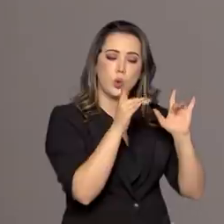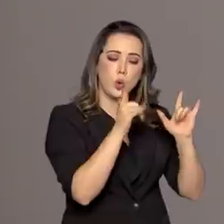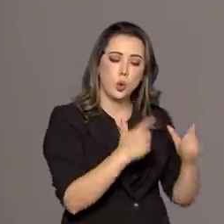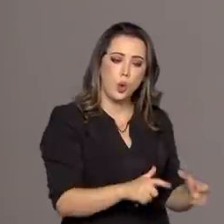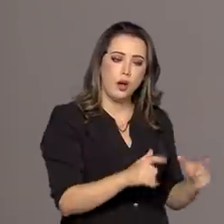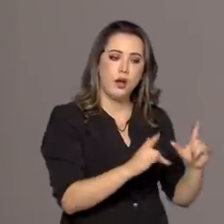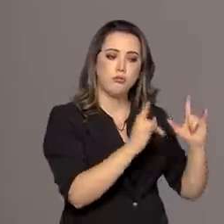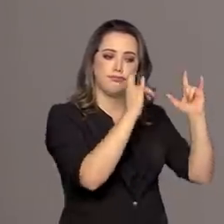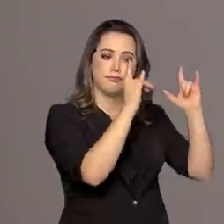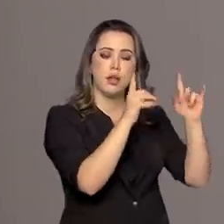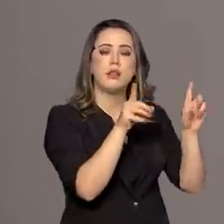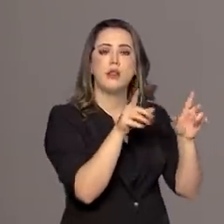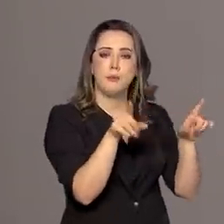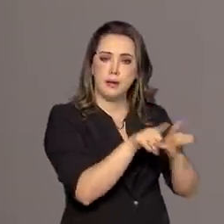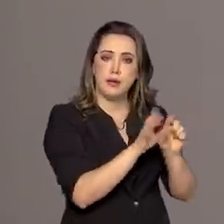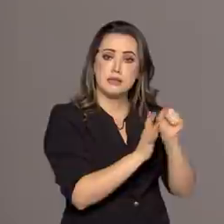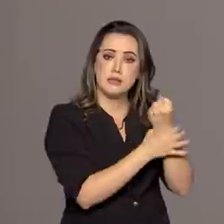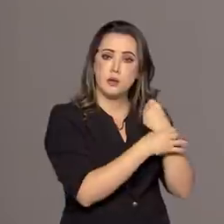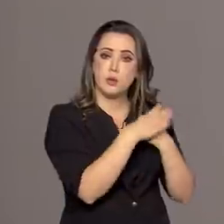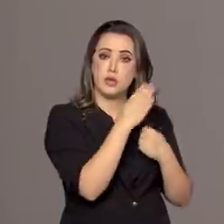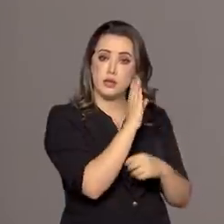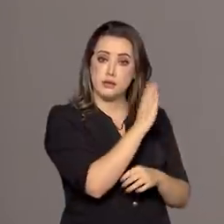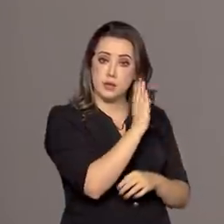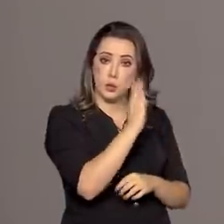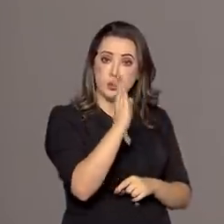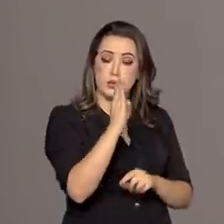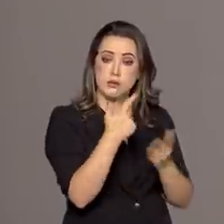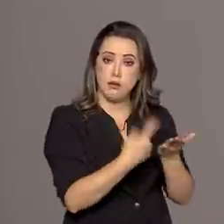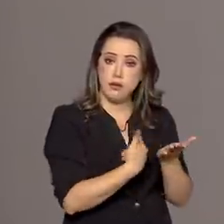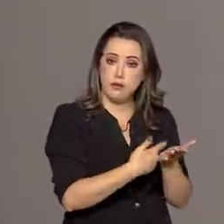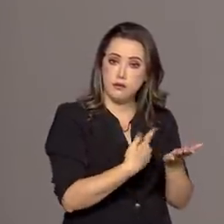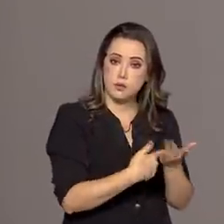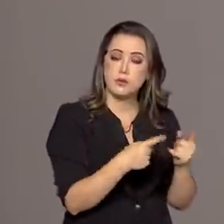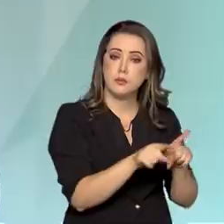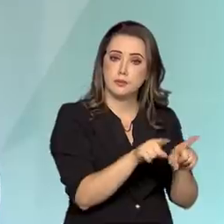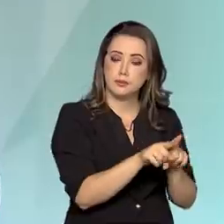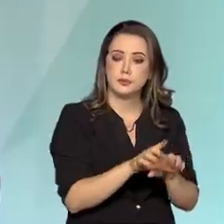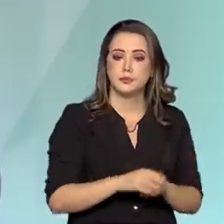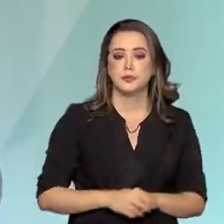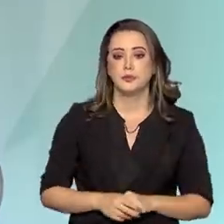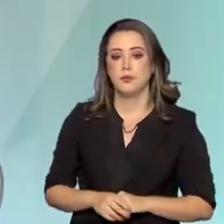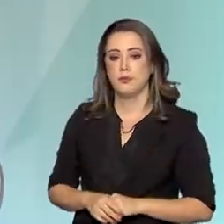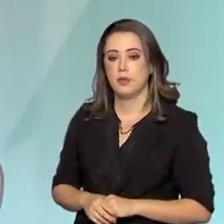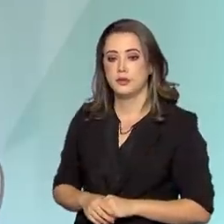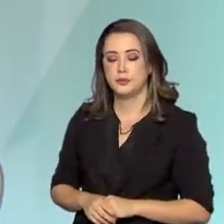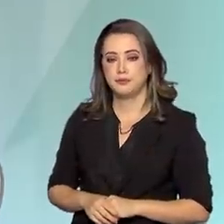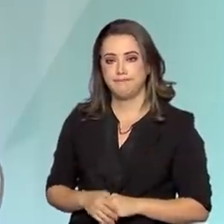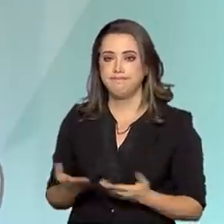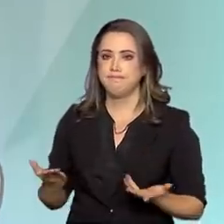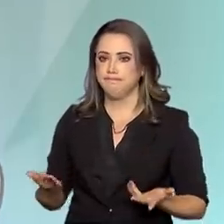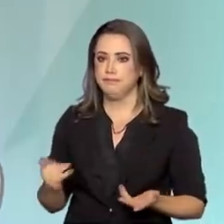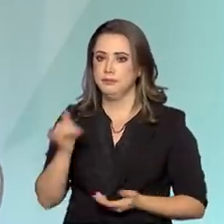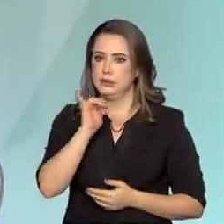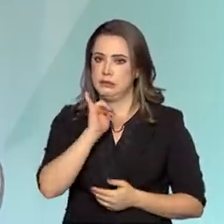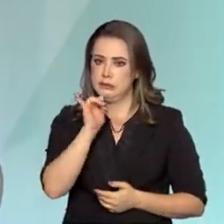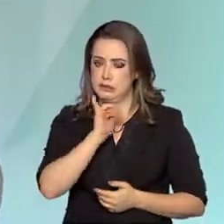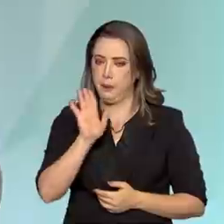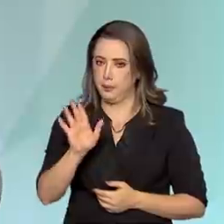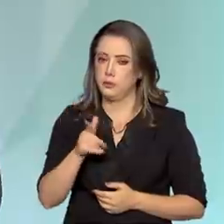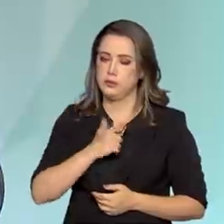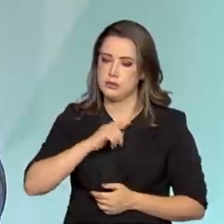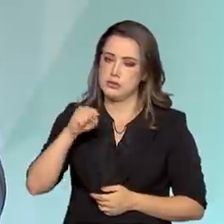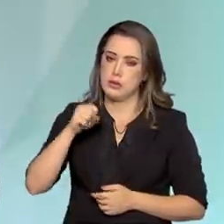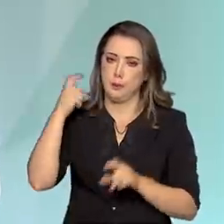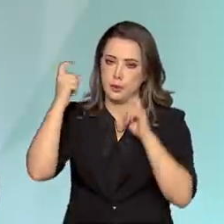acervo. Medidas têm sido tomadas também, não só contra incêndio, outras nesse sentido? Exatamente. Por exemplo, existe um prédio anexo,